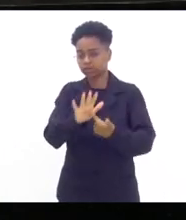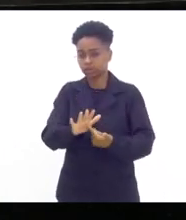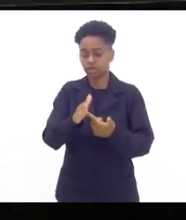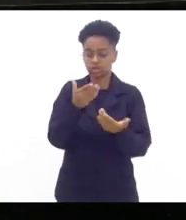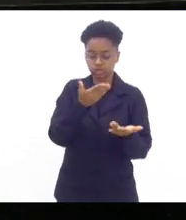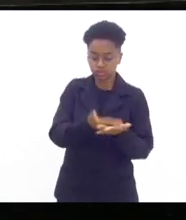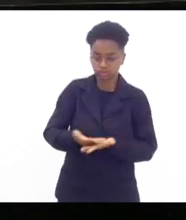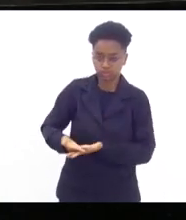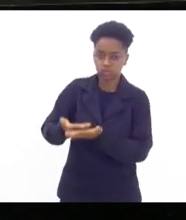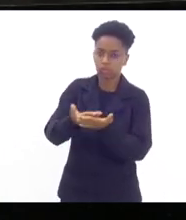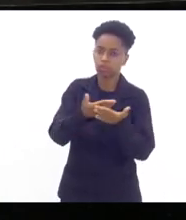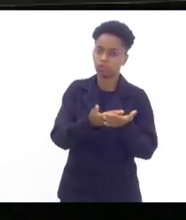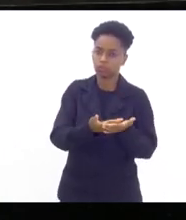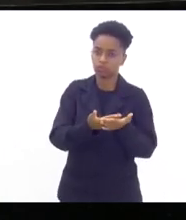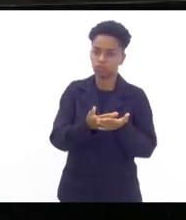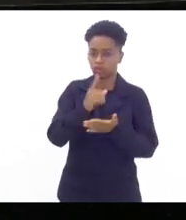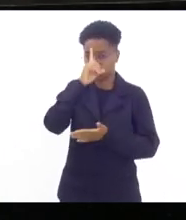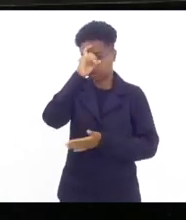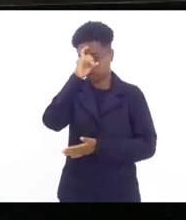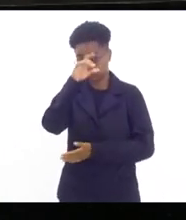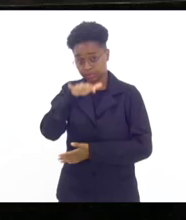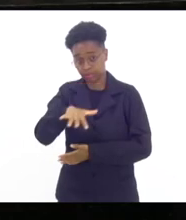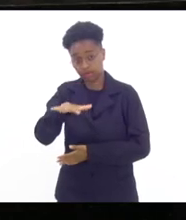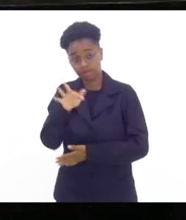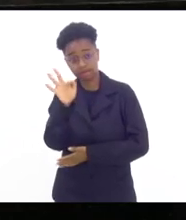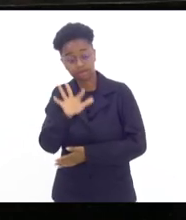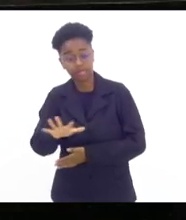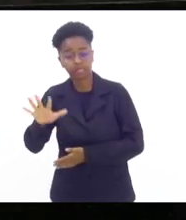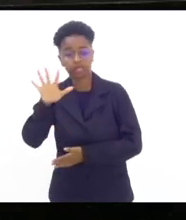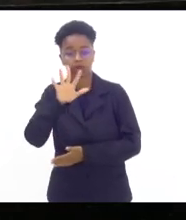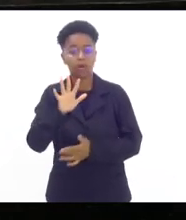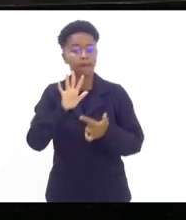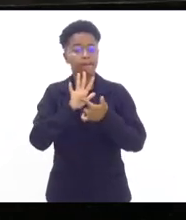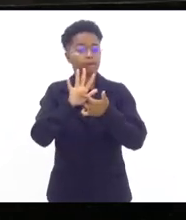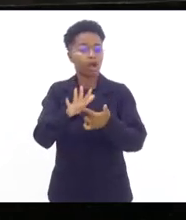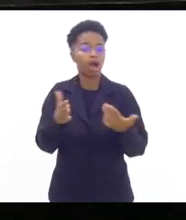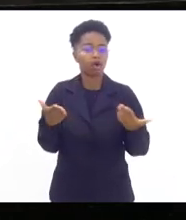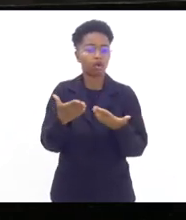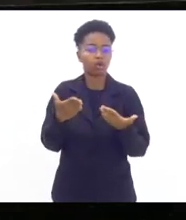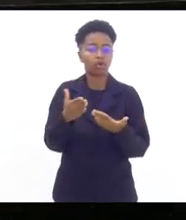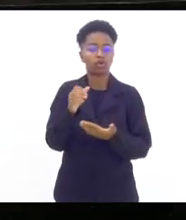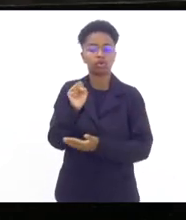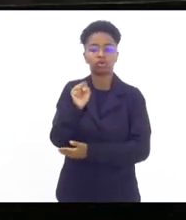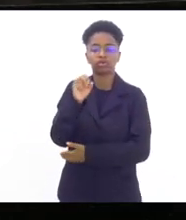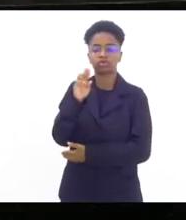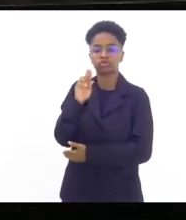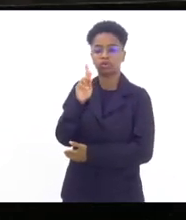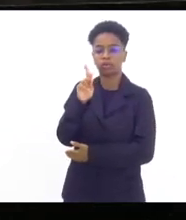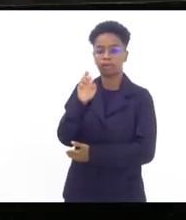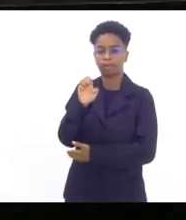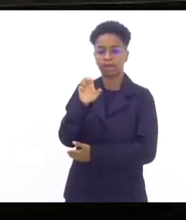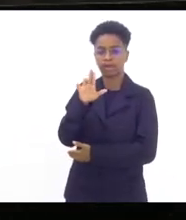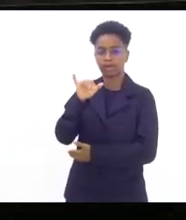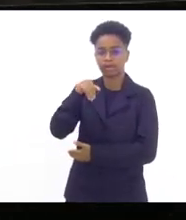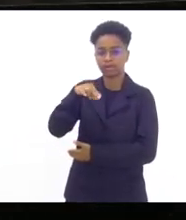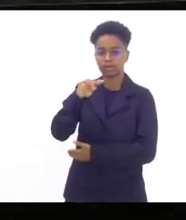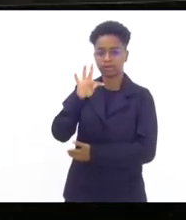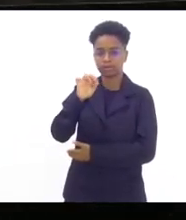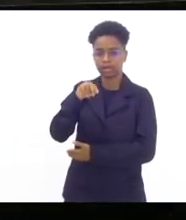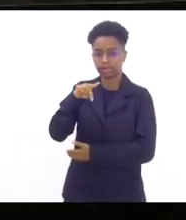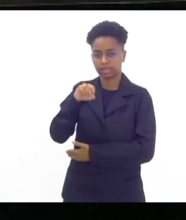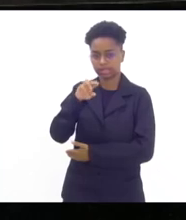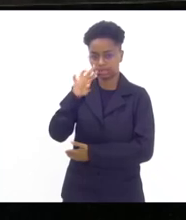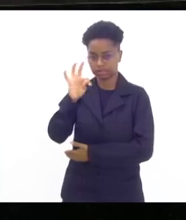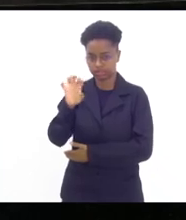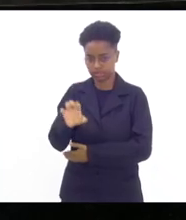estudo dos hospitais federais o atual superintendente o diretor geral que é o